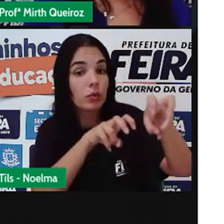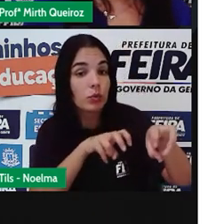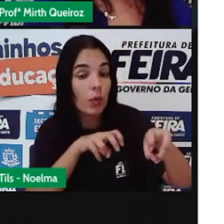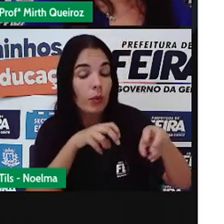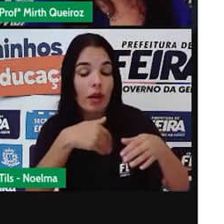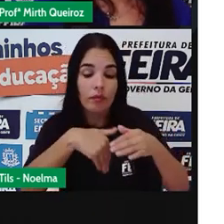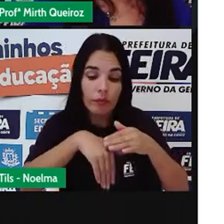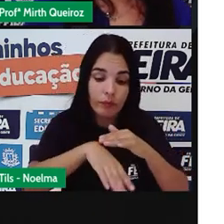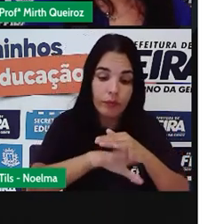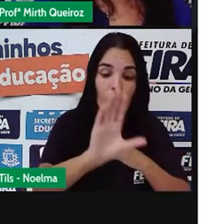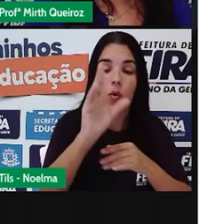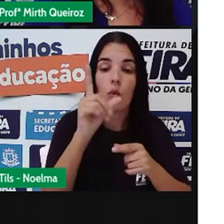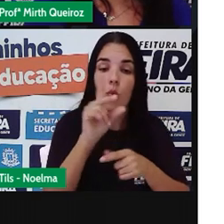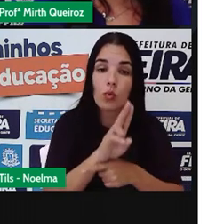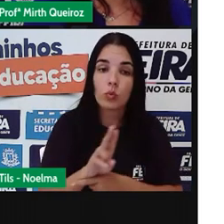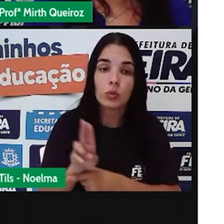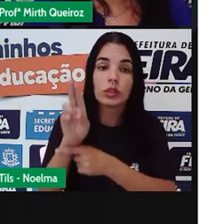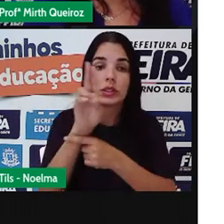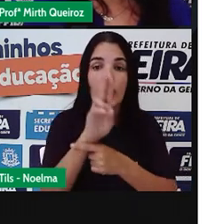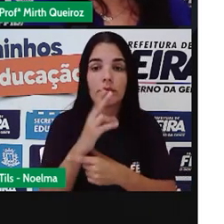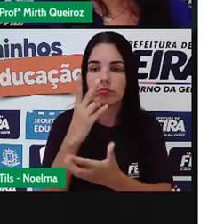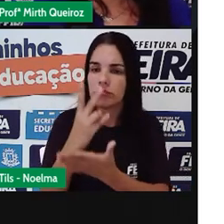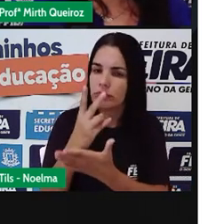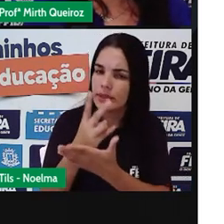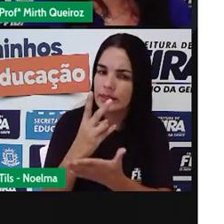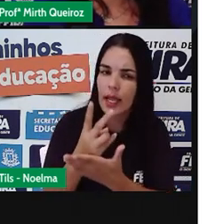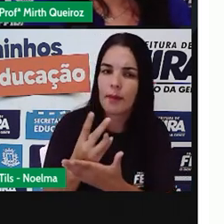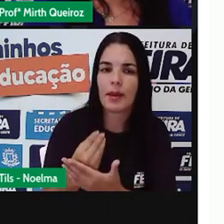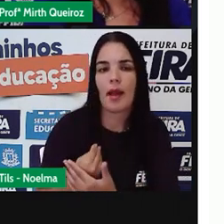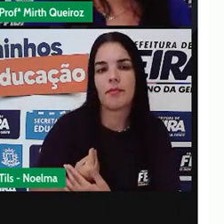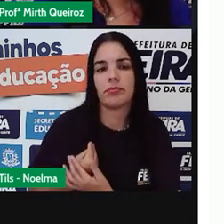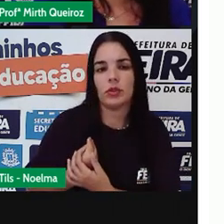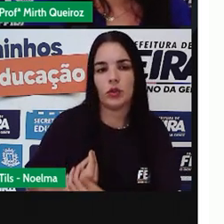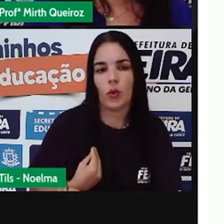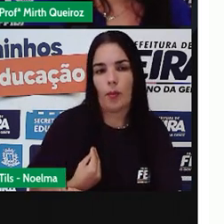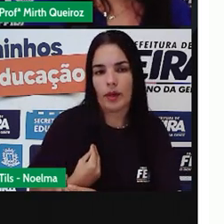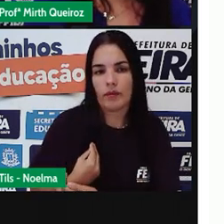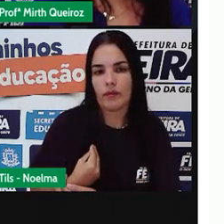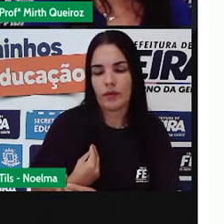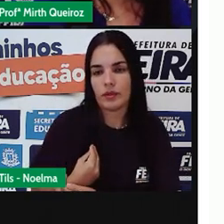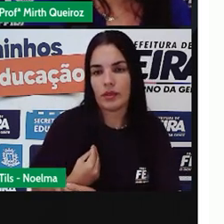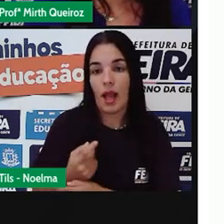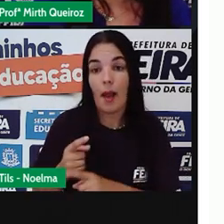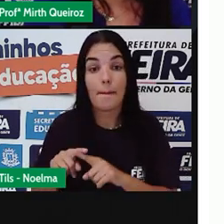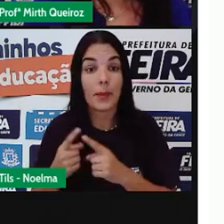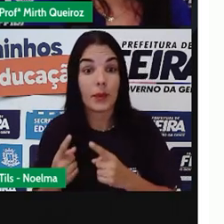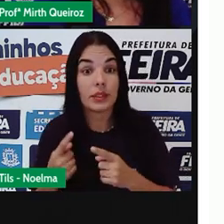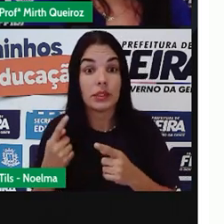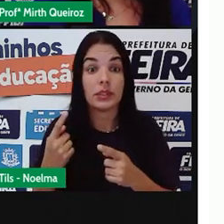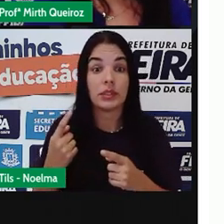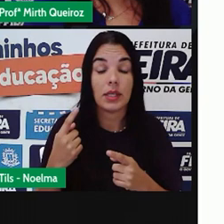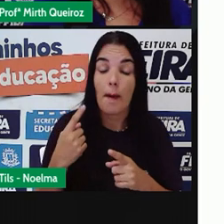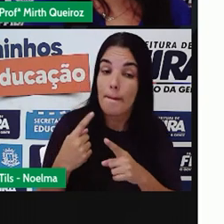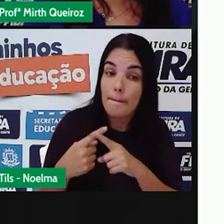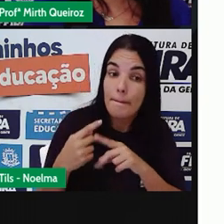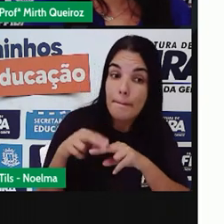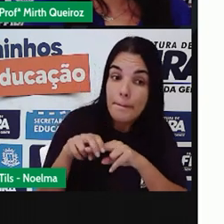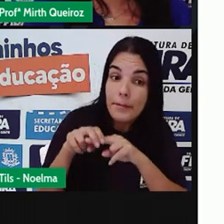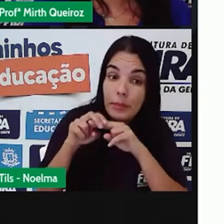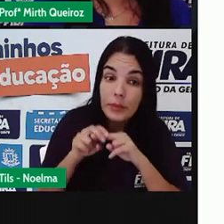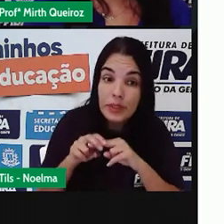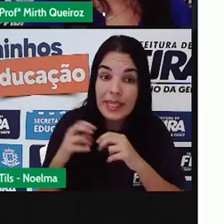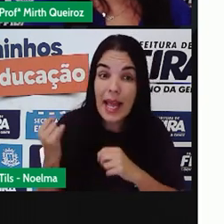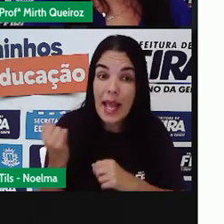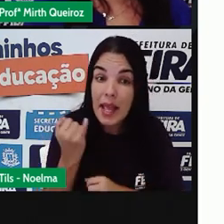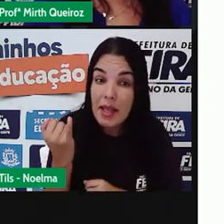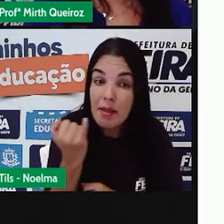como manutenção à sobrevivência. Por isso que é tão importante cuidar do